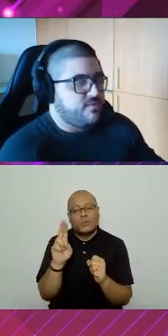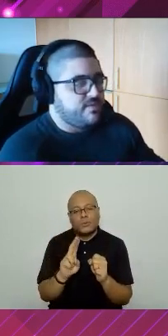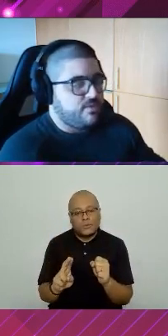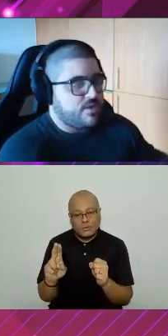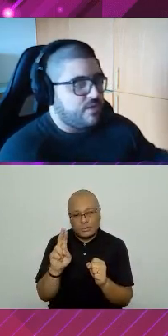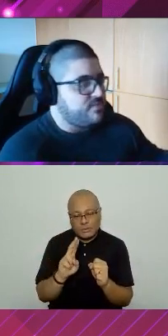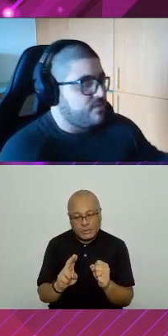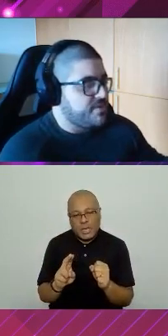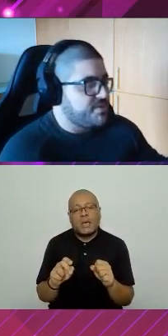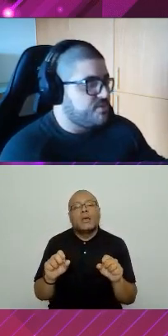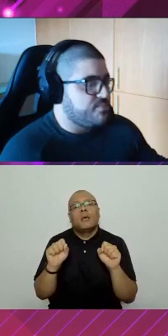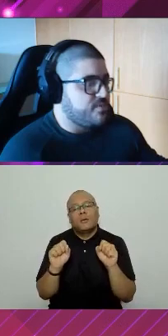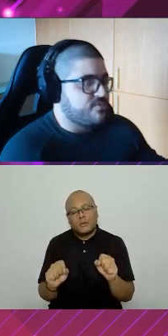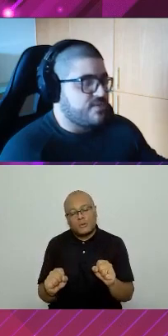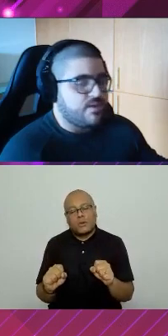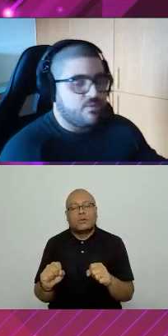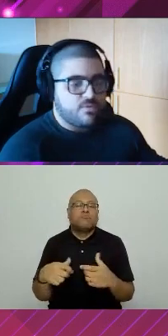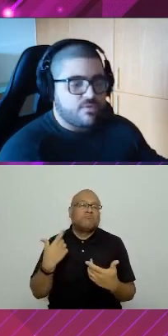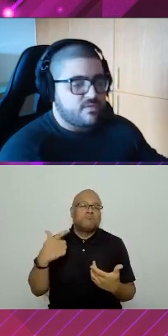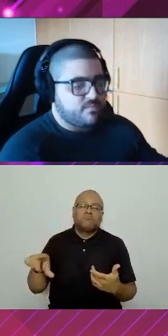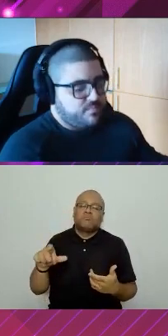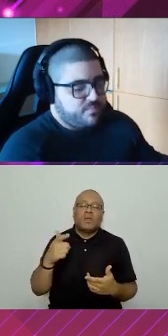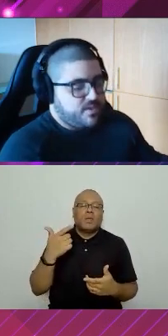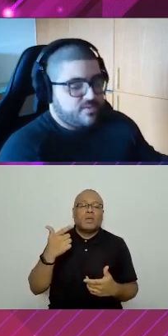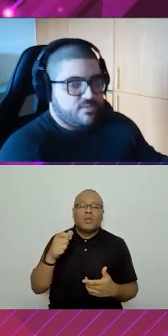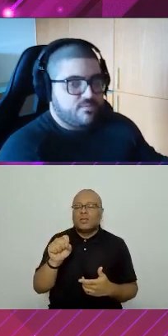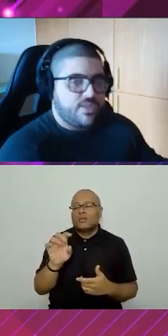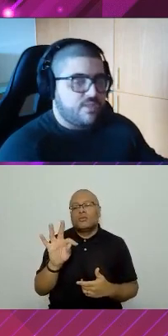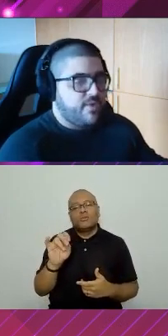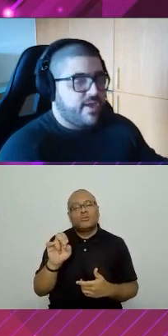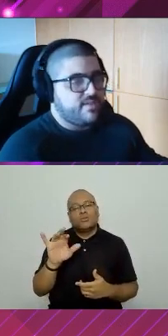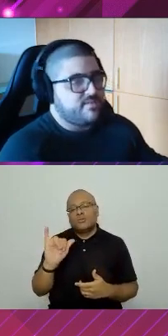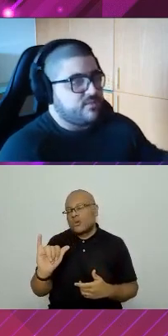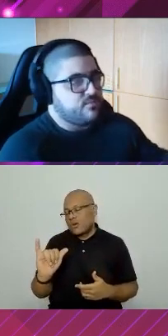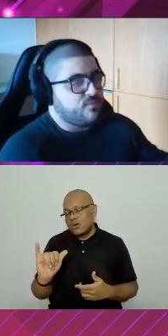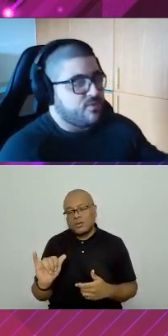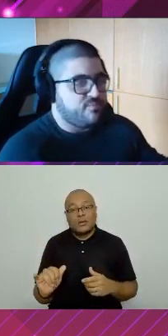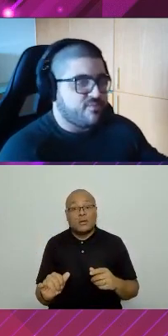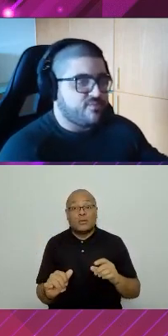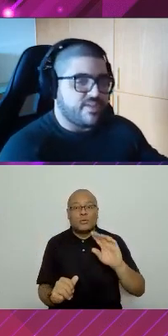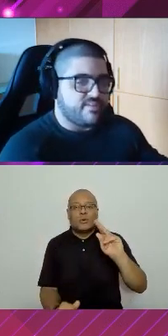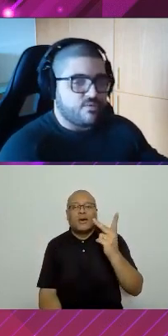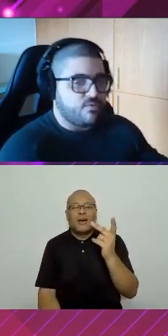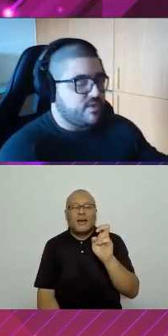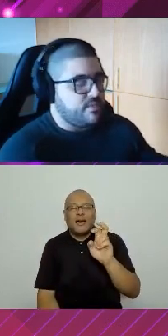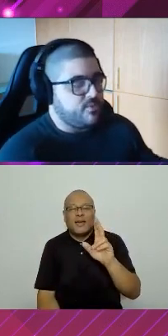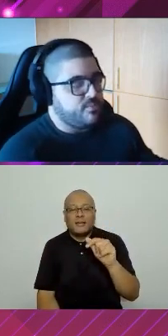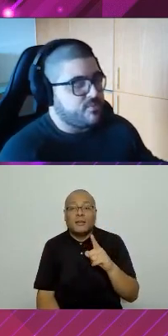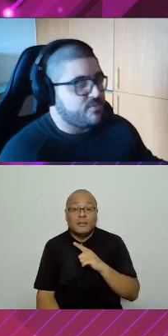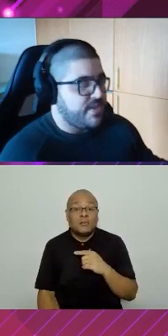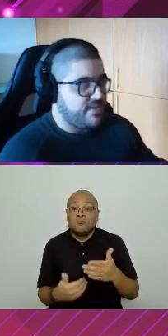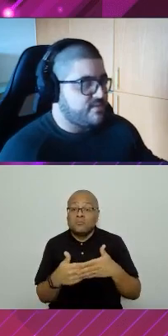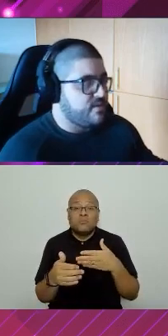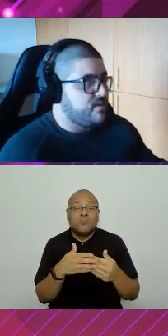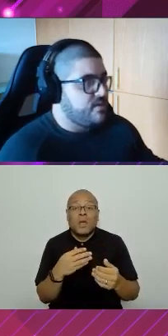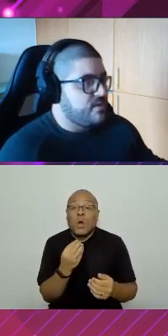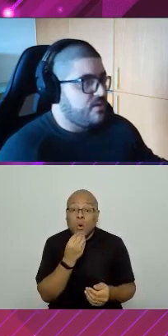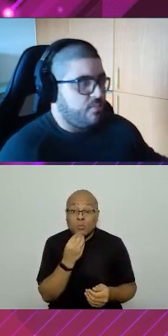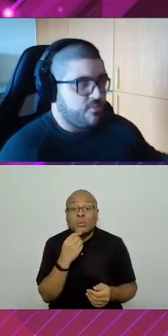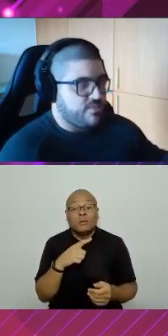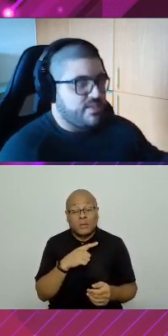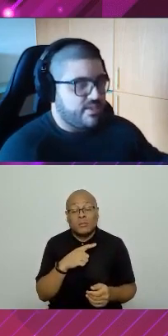utilizar o local storage, eu posso setar alguma coisa, porque se eu vou lá no meu header e seto um cookie, eu posso ler esse cookie também no oportunidades.